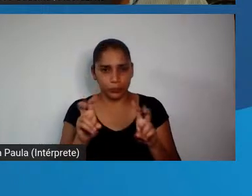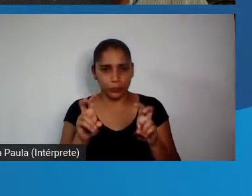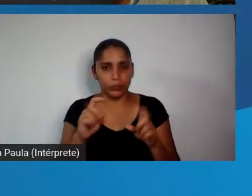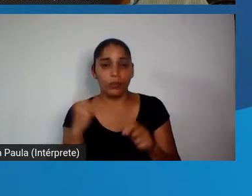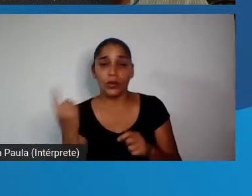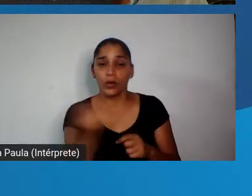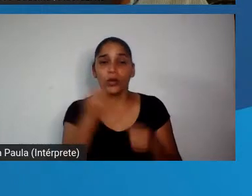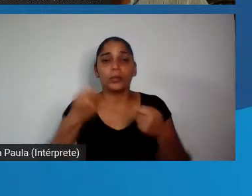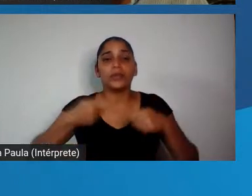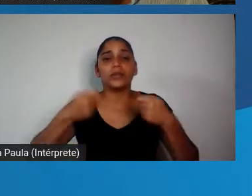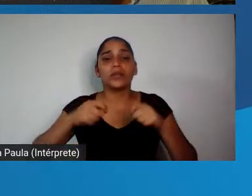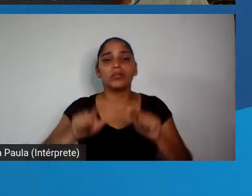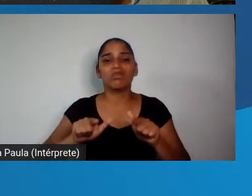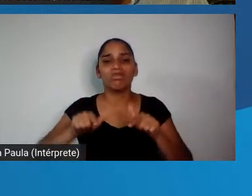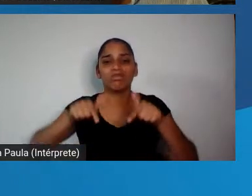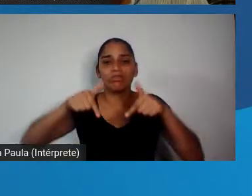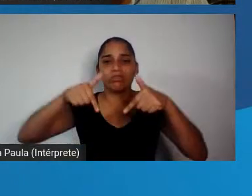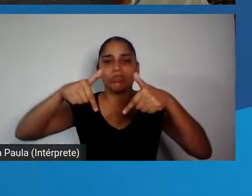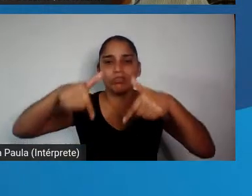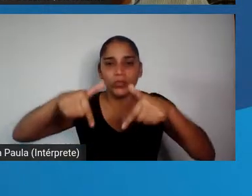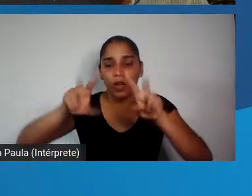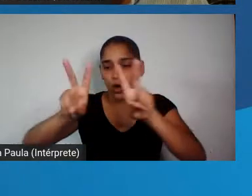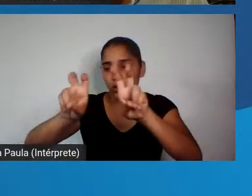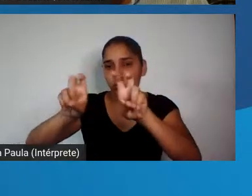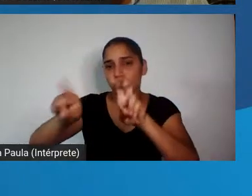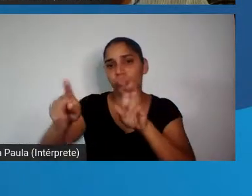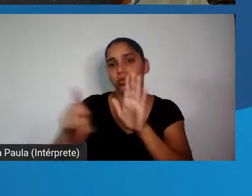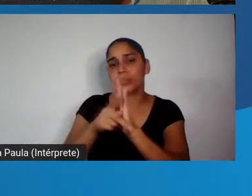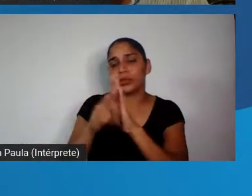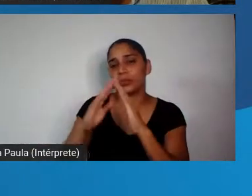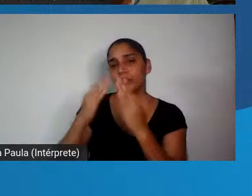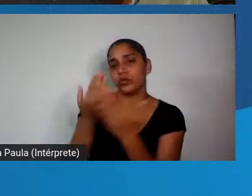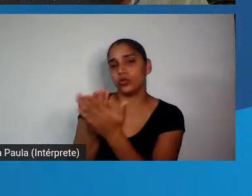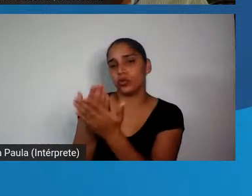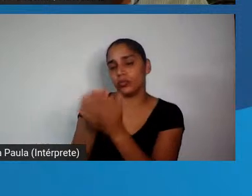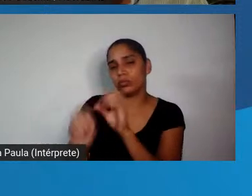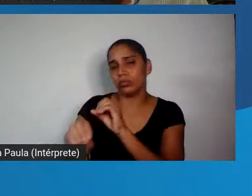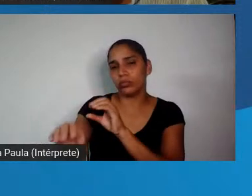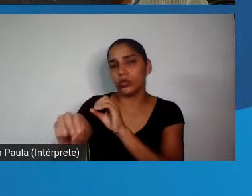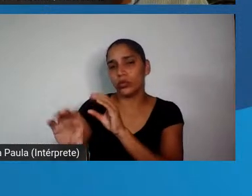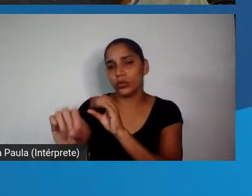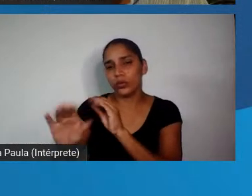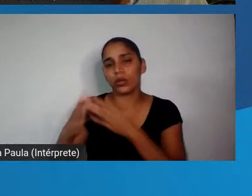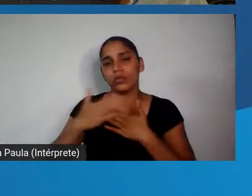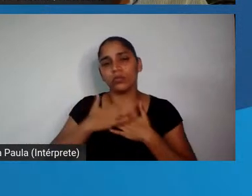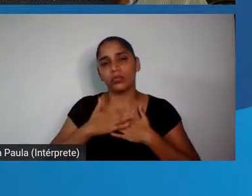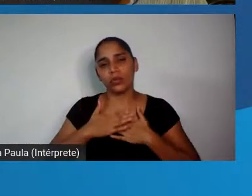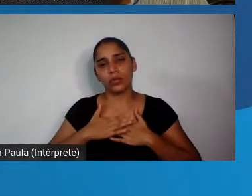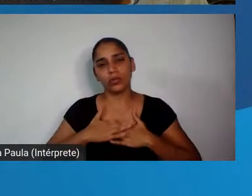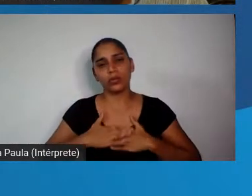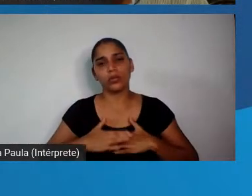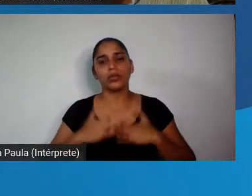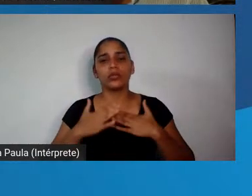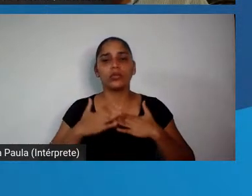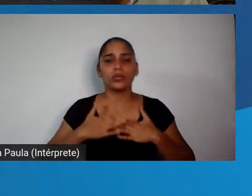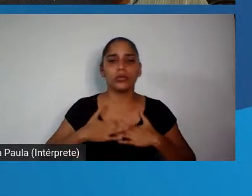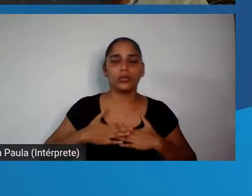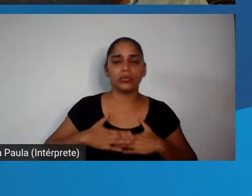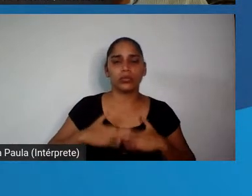precisamos enfrentar o tema da educação e das escolas com muita tranquilidade, com bastante